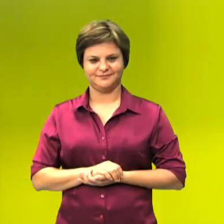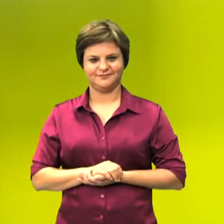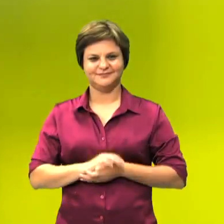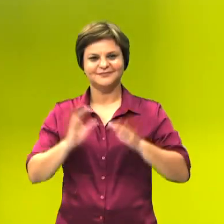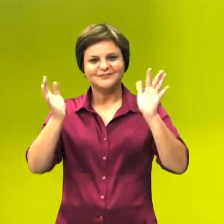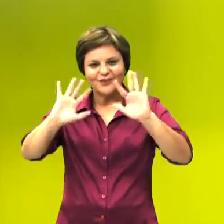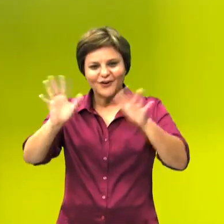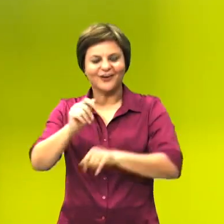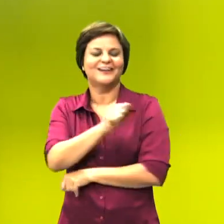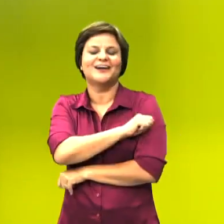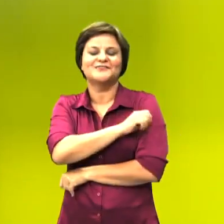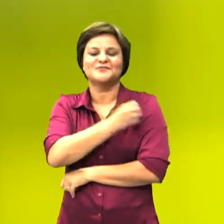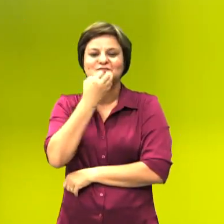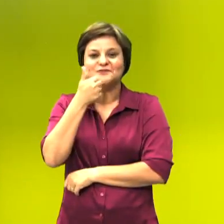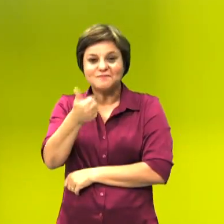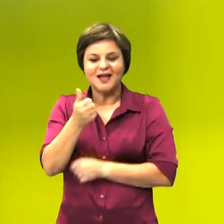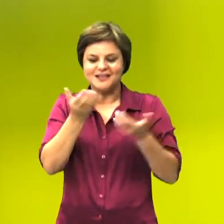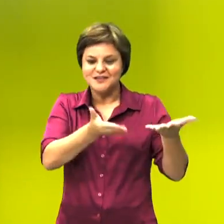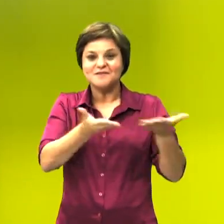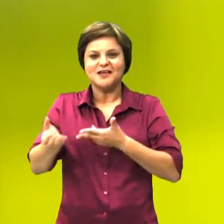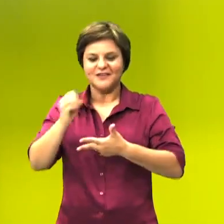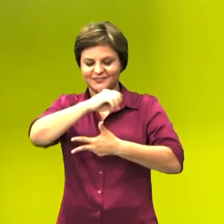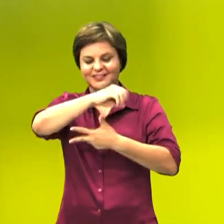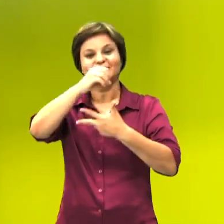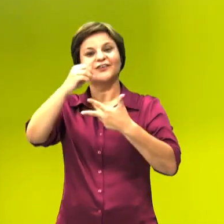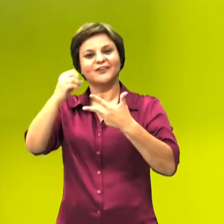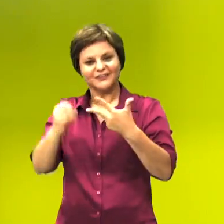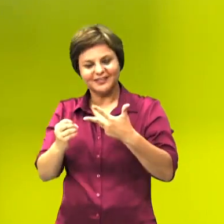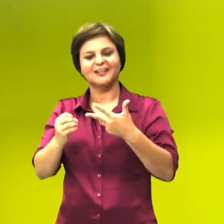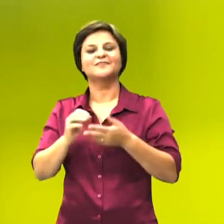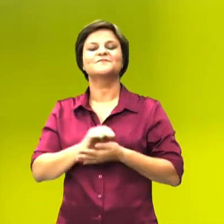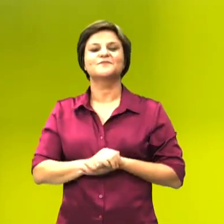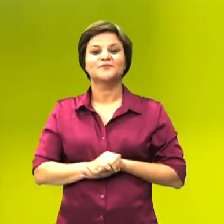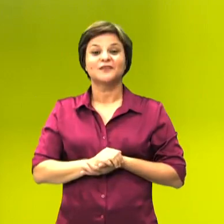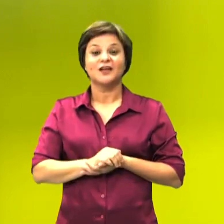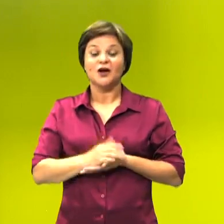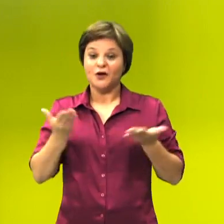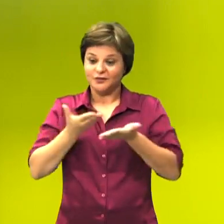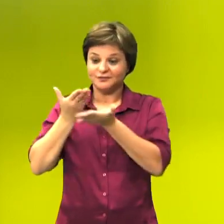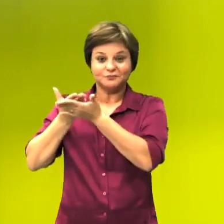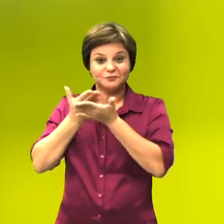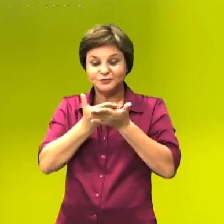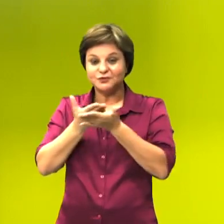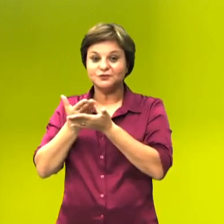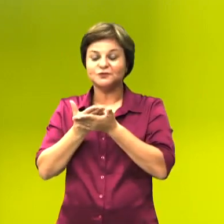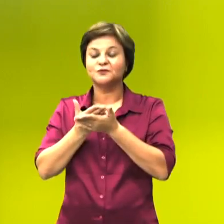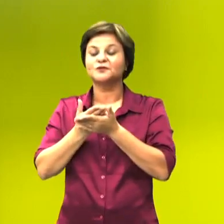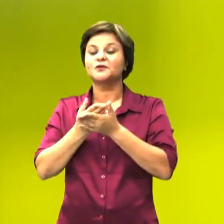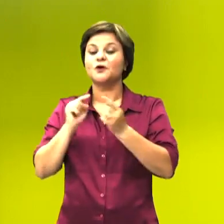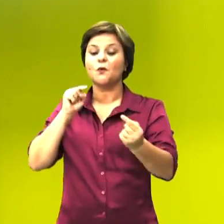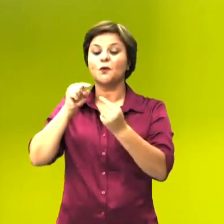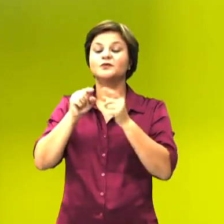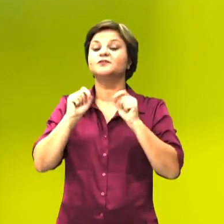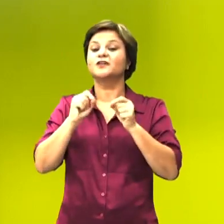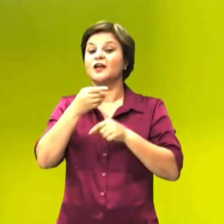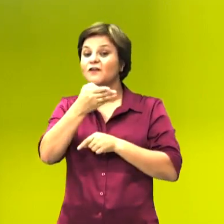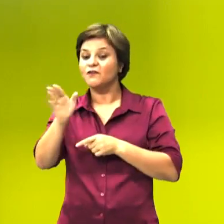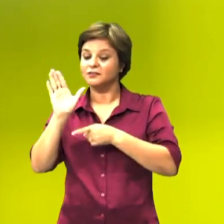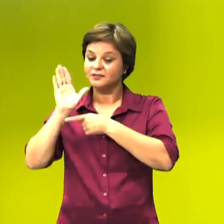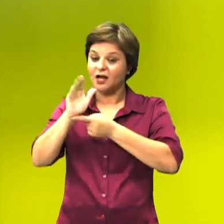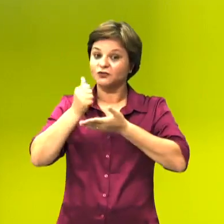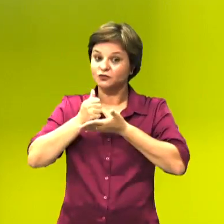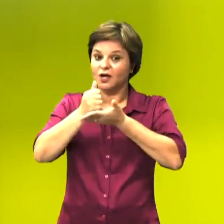Fala, galera! Sejam bem-vindos ao Goiás, bem no Enem, programa este que visa contribuir para que